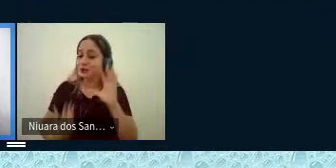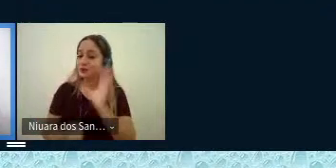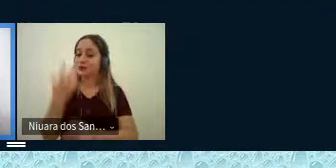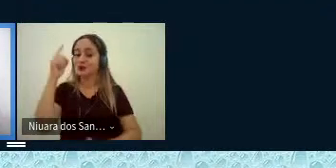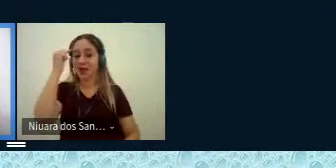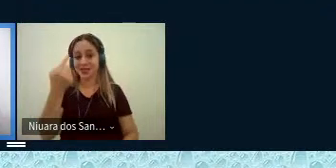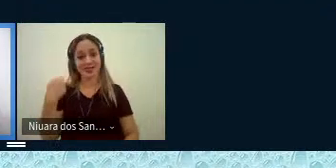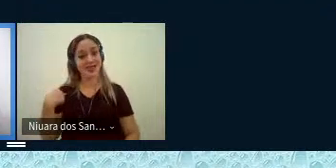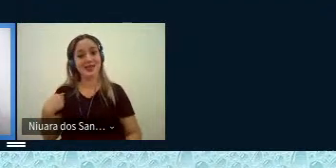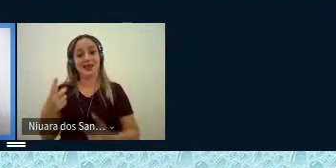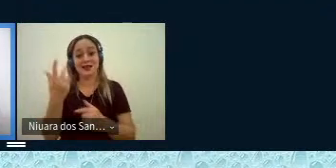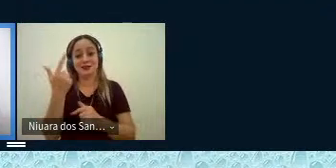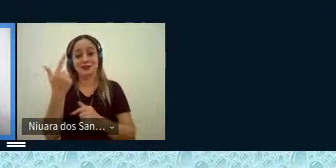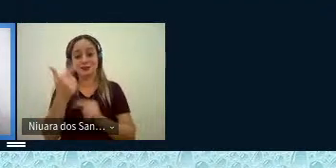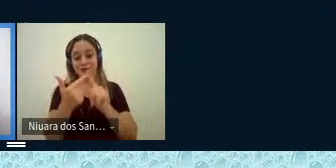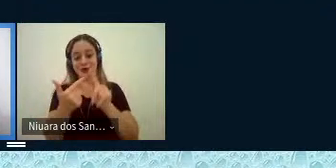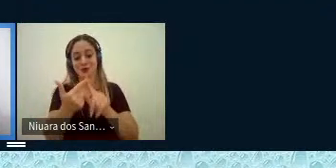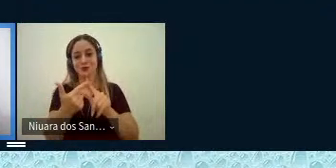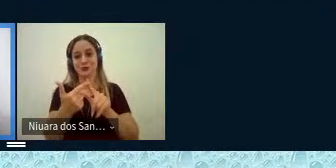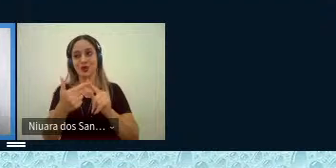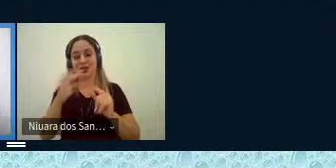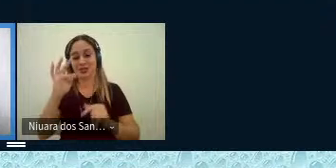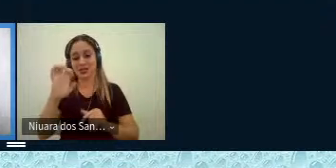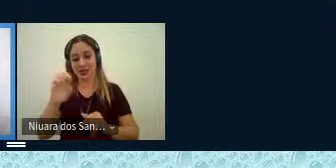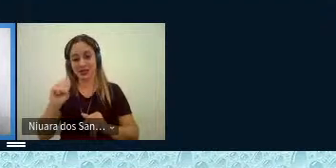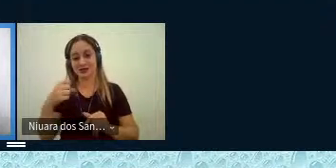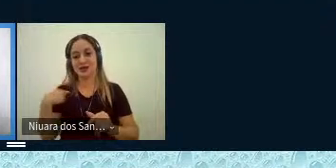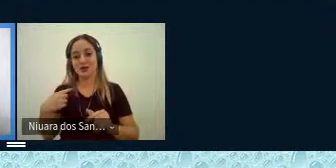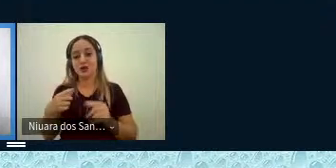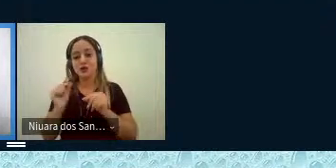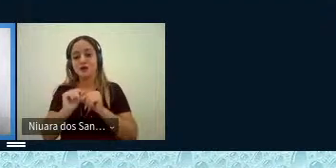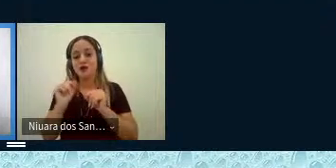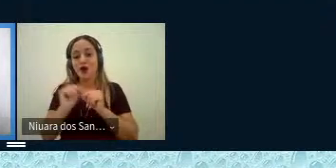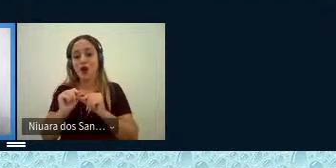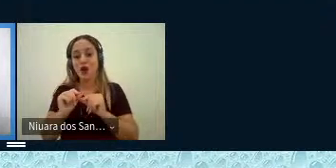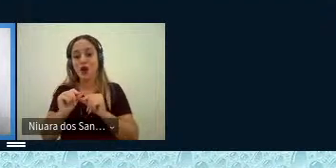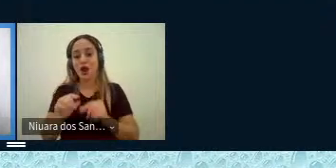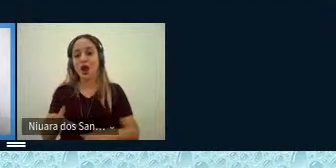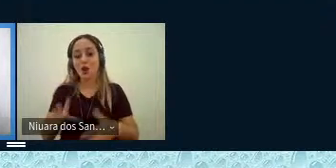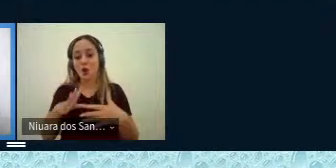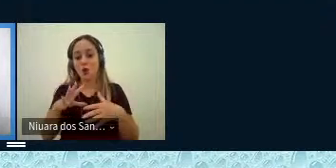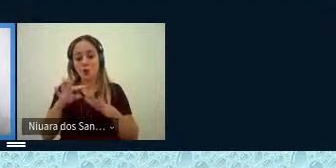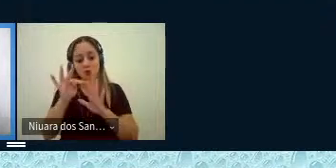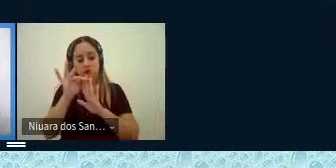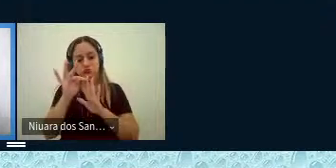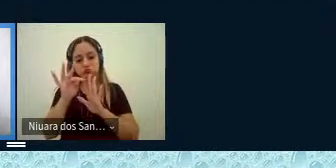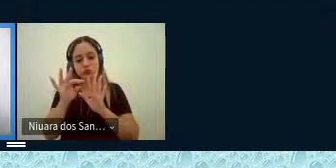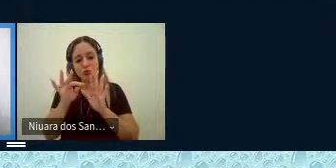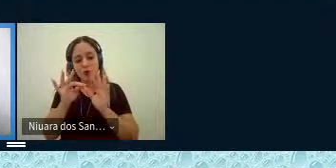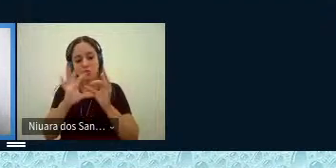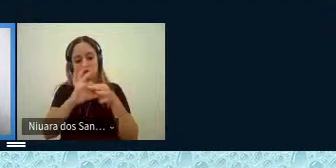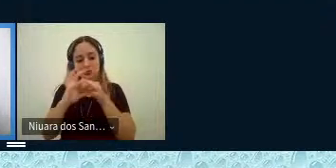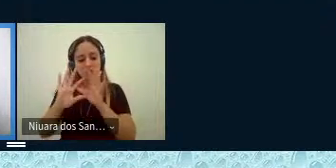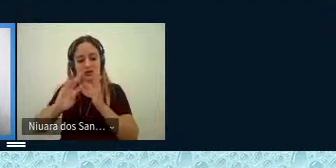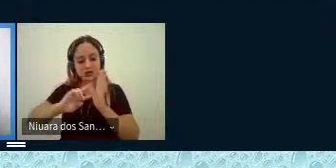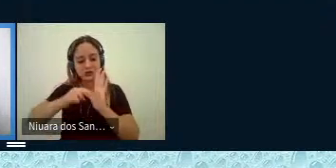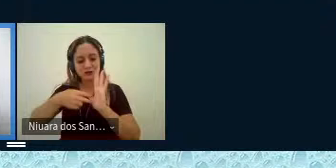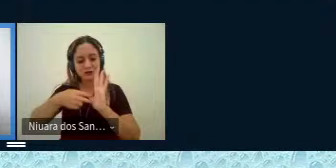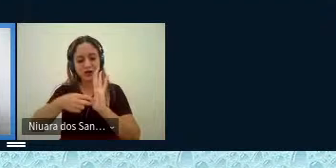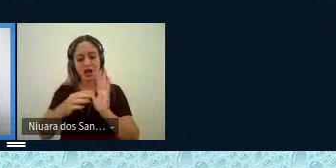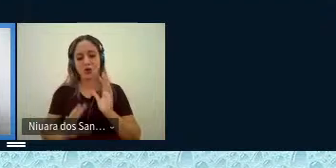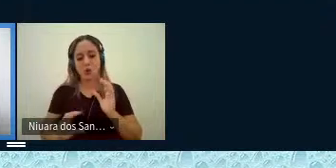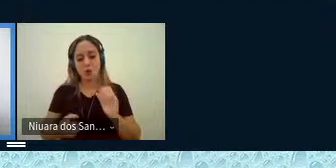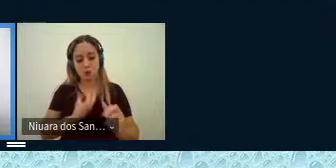segundo desdobramento da tese que resultou no glossário dos significados poéticos do norte do Brasil.